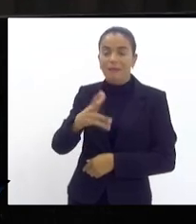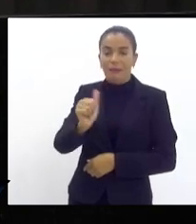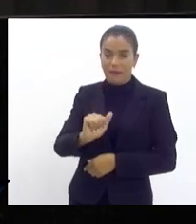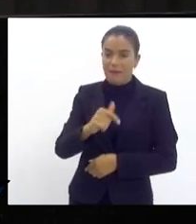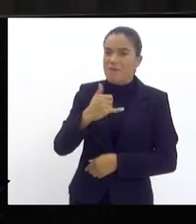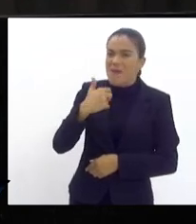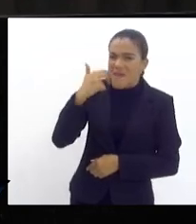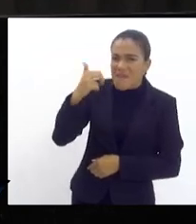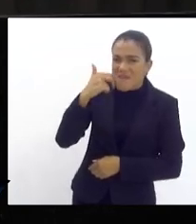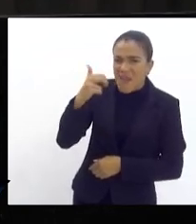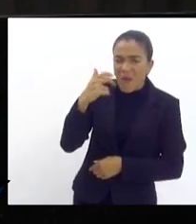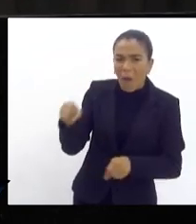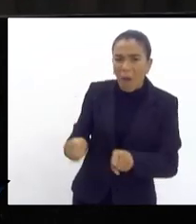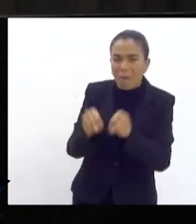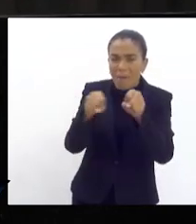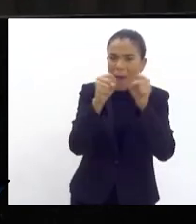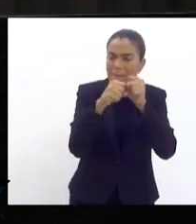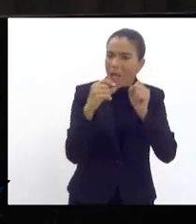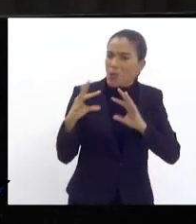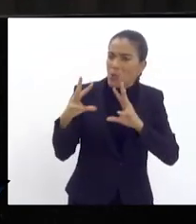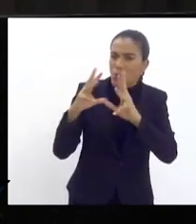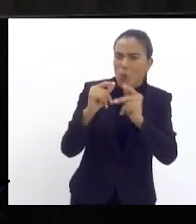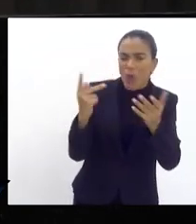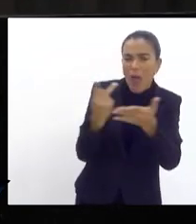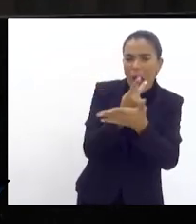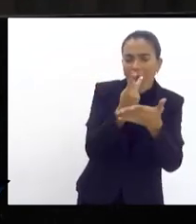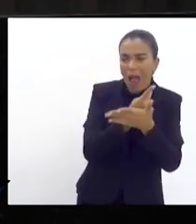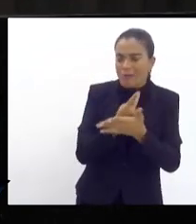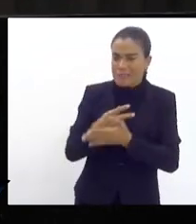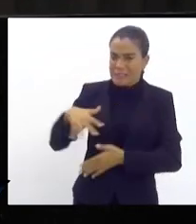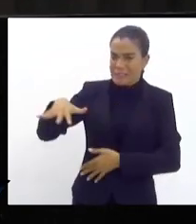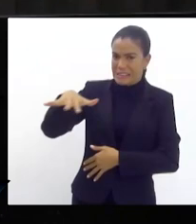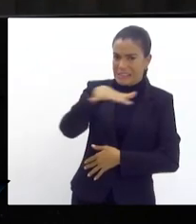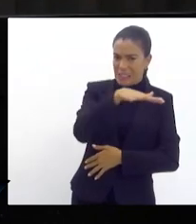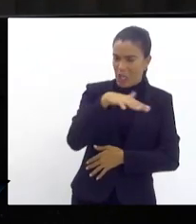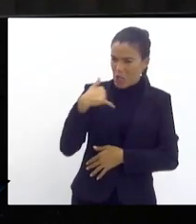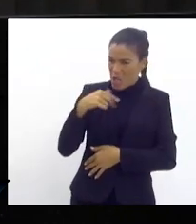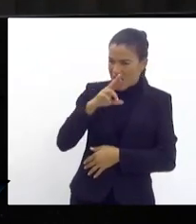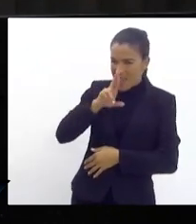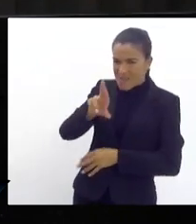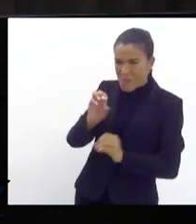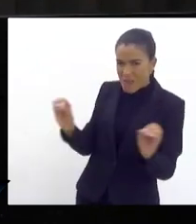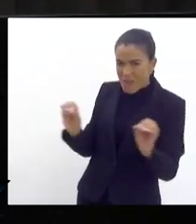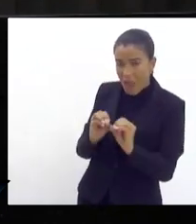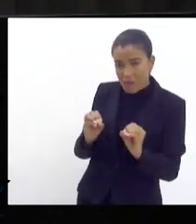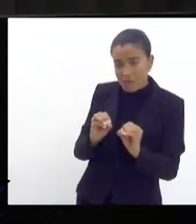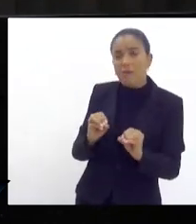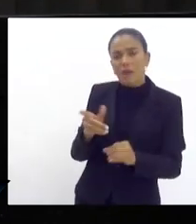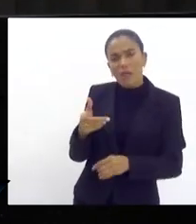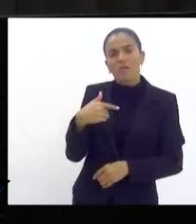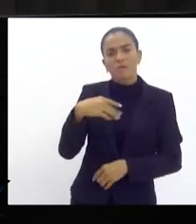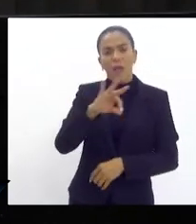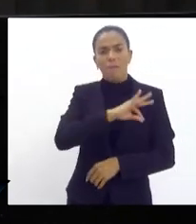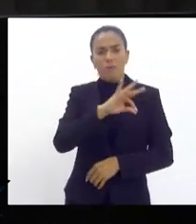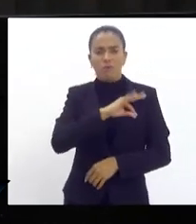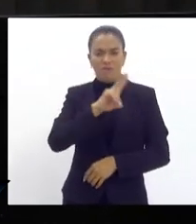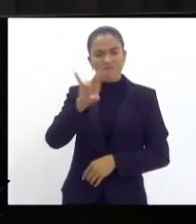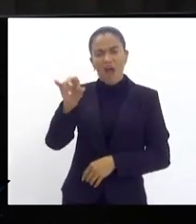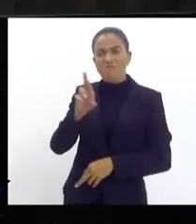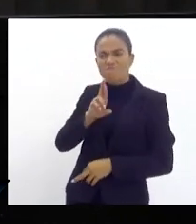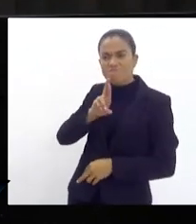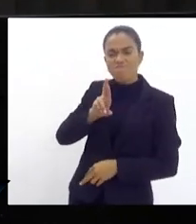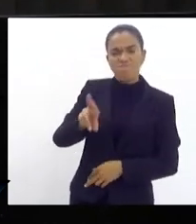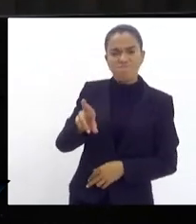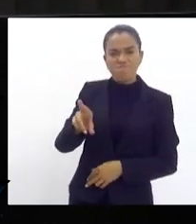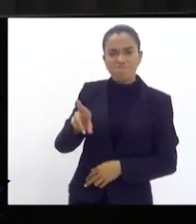você ver tudo o que vem acontecendo e nós vamos dar sina resposta tenho certeza que os policiais vão dar resposta